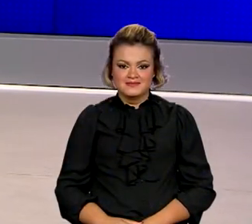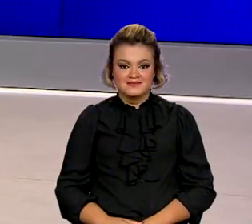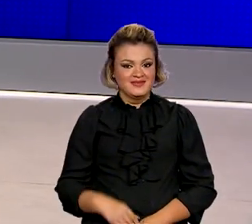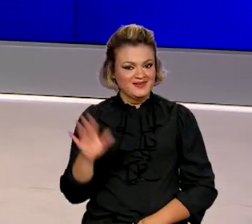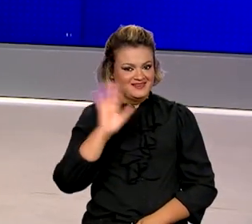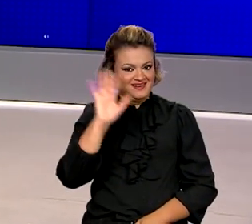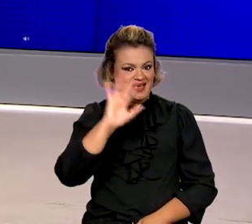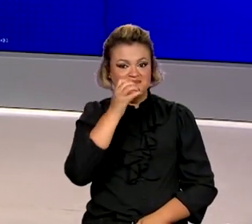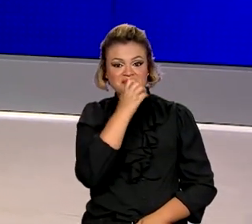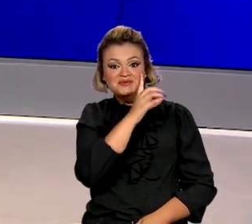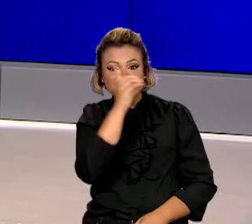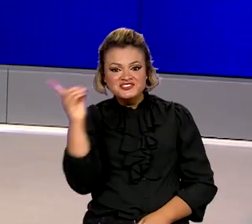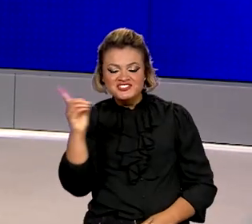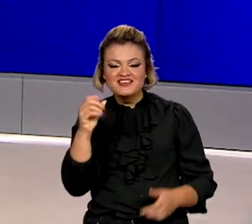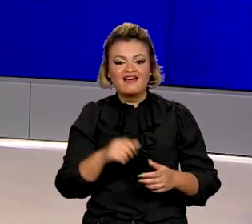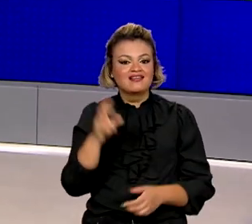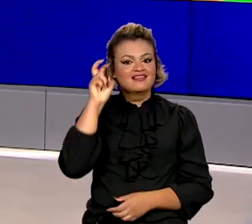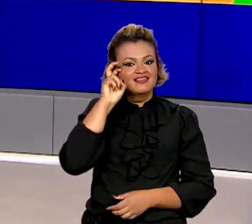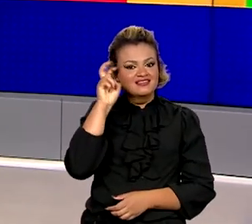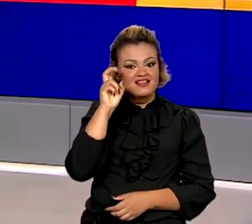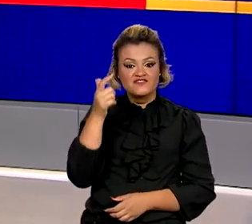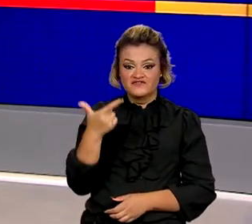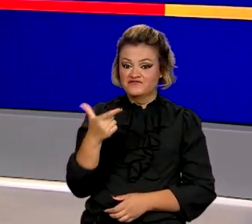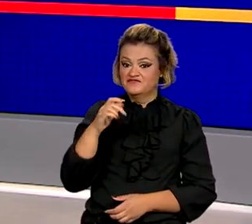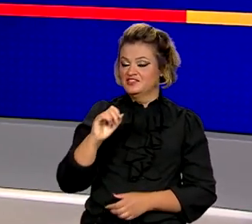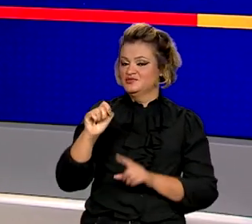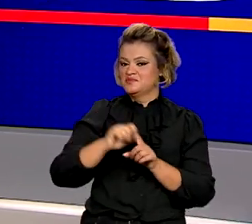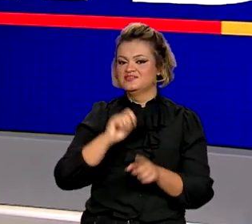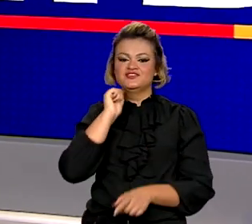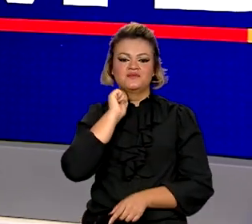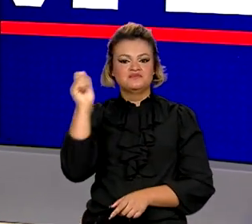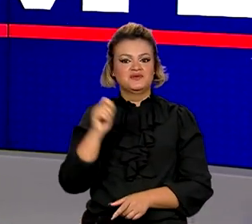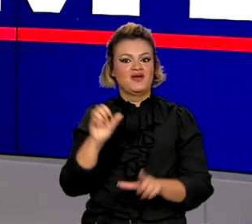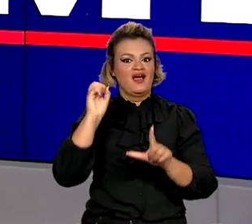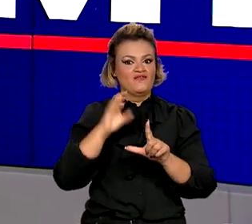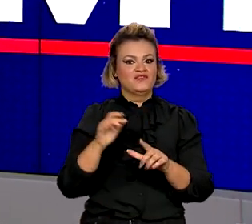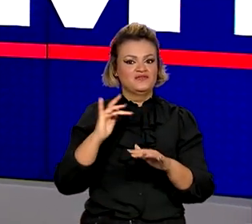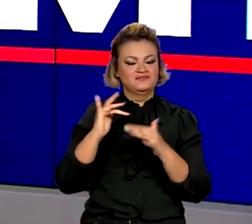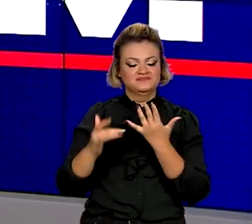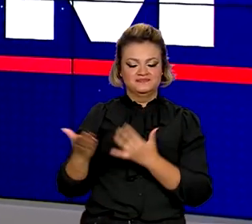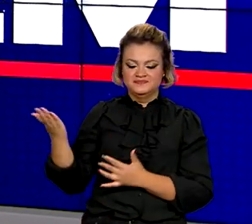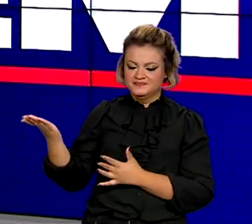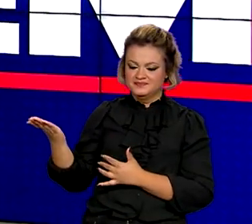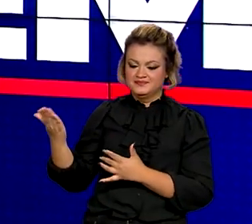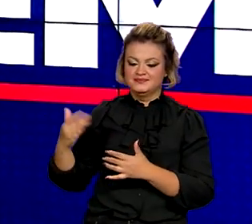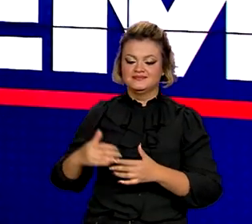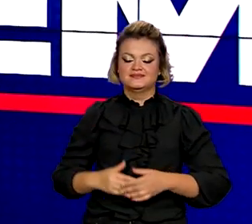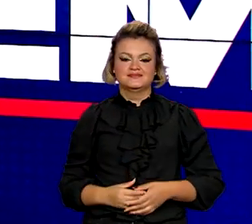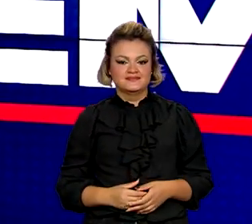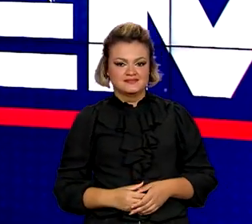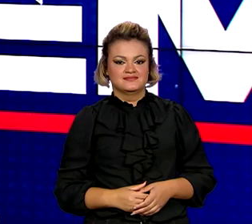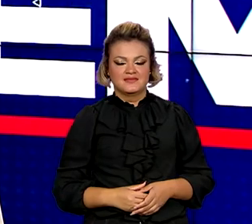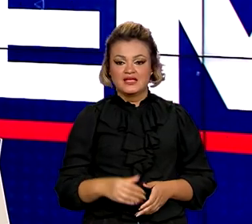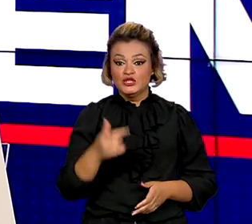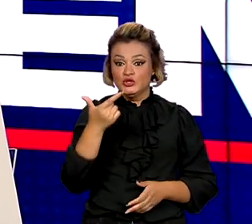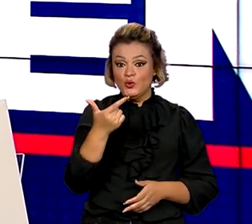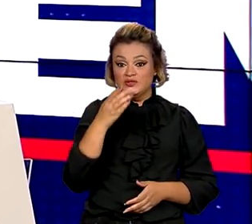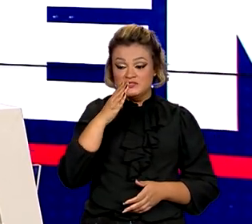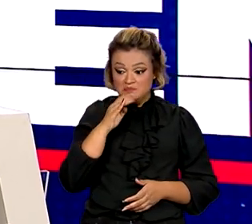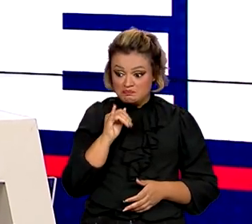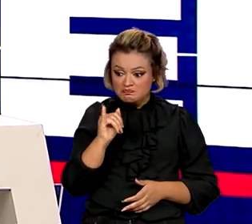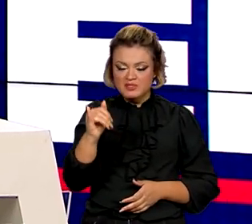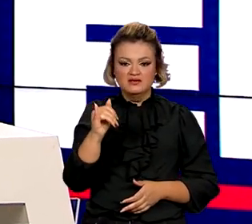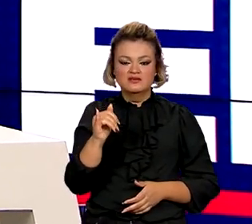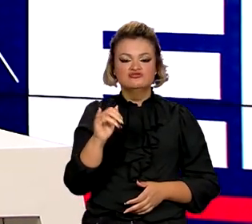Olá, bom dia! Quinta-feira, 20 de abril, estamos ao vivo também pelas redes sociais. Quase 2 bilhões e